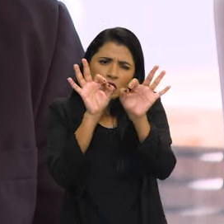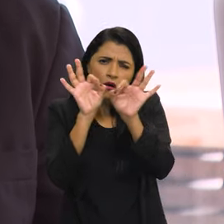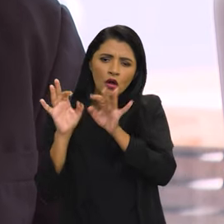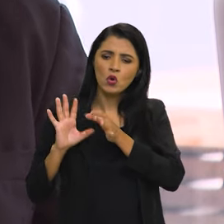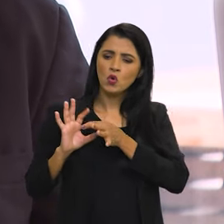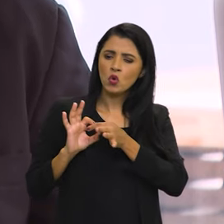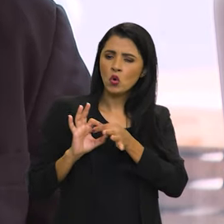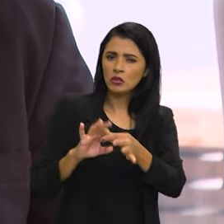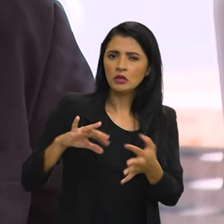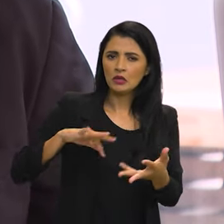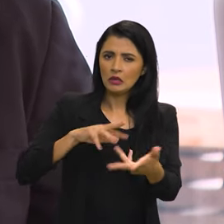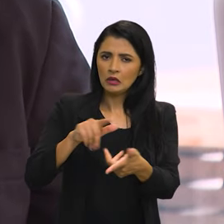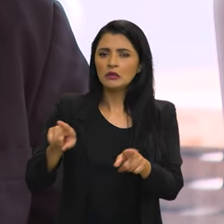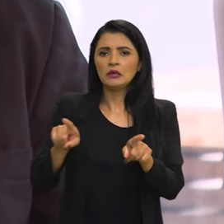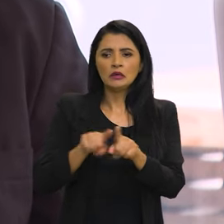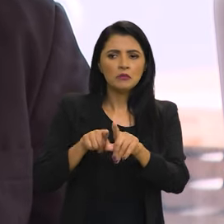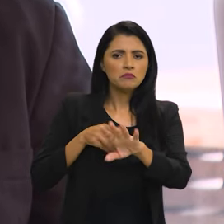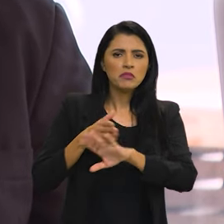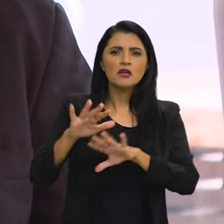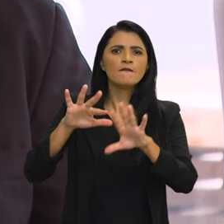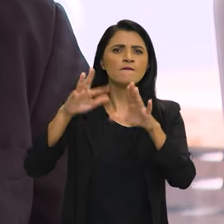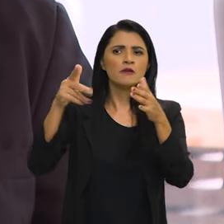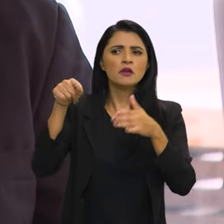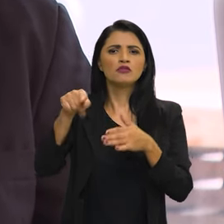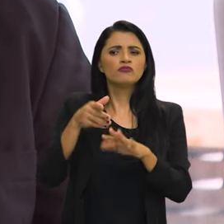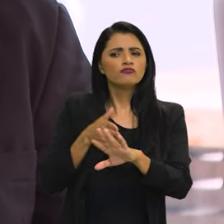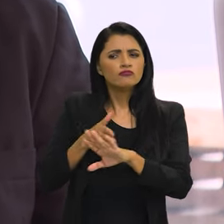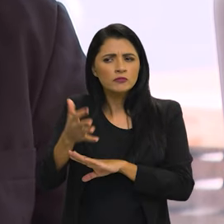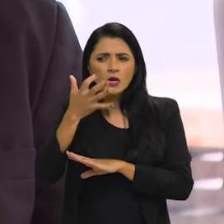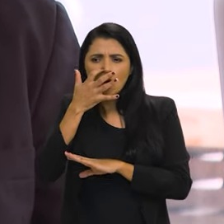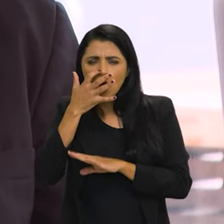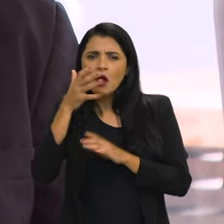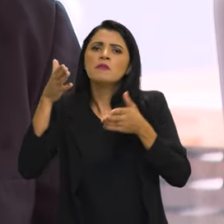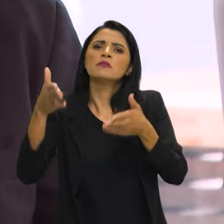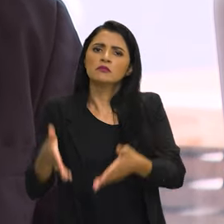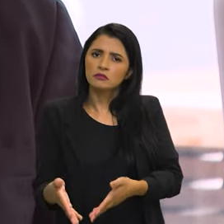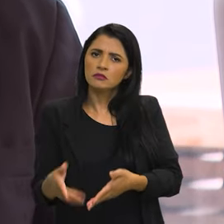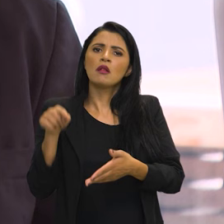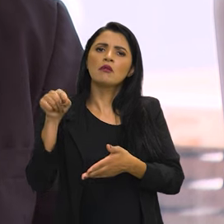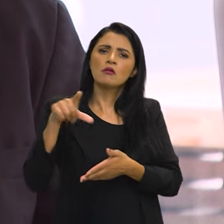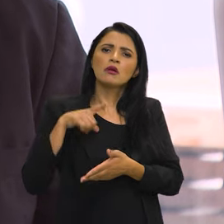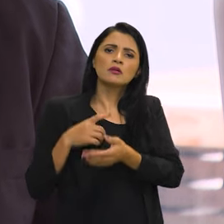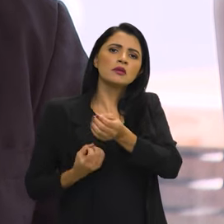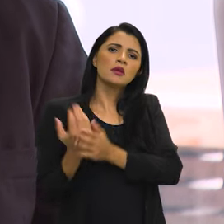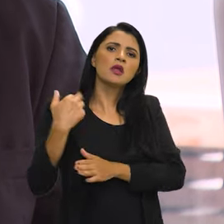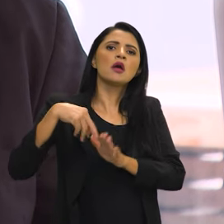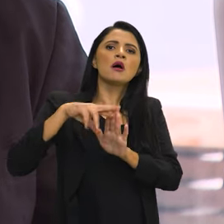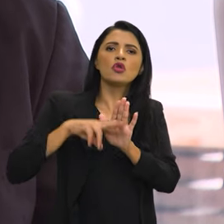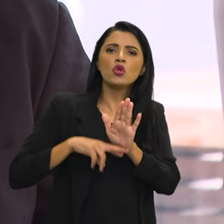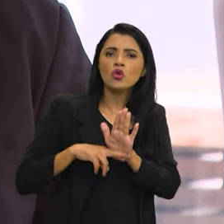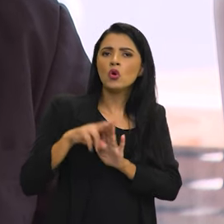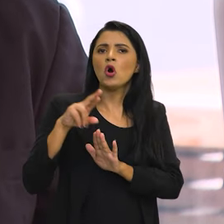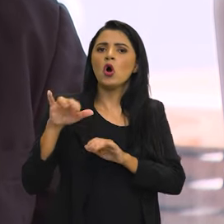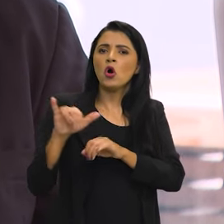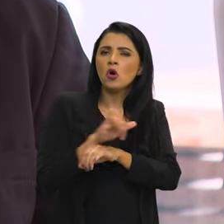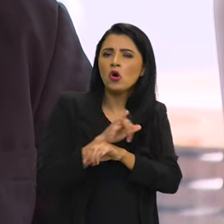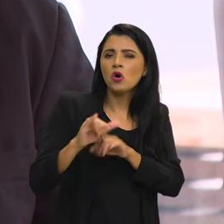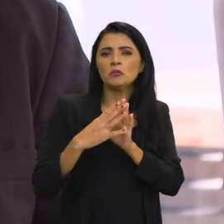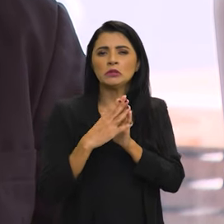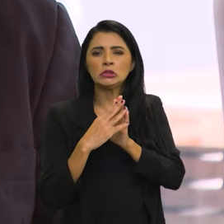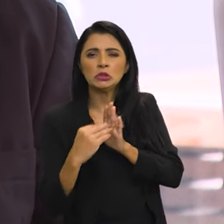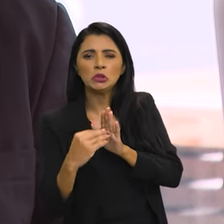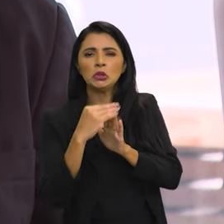e tem participado de vários eventos internacionais, onde se constituem também normas e procedimentos